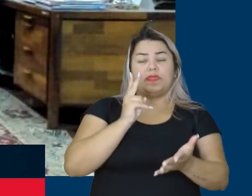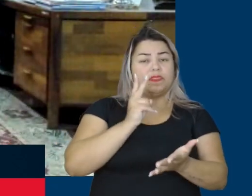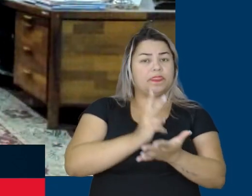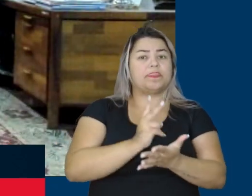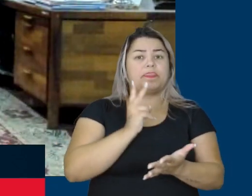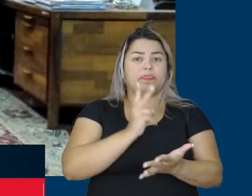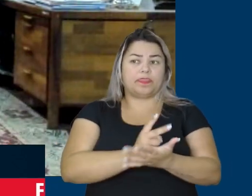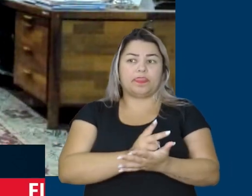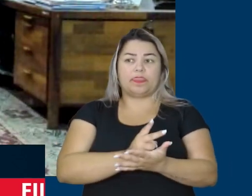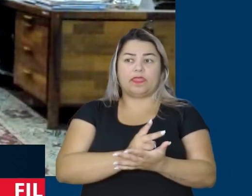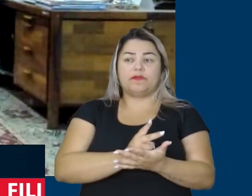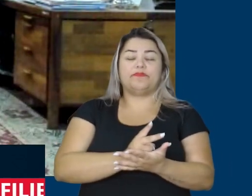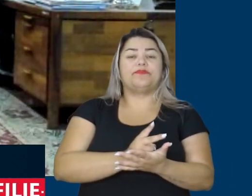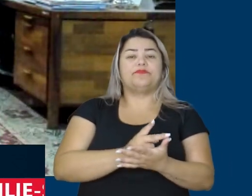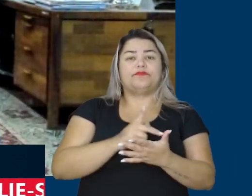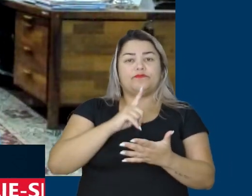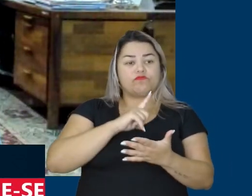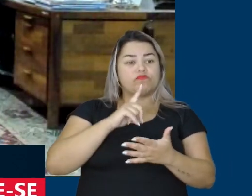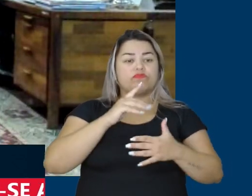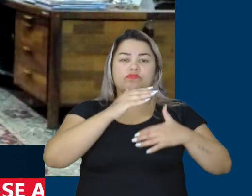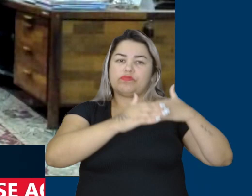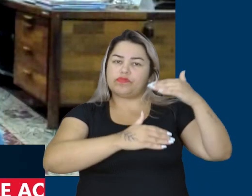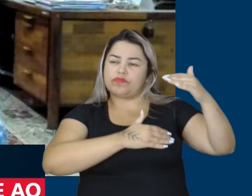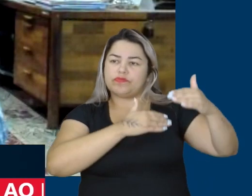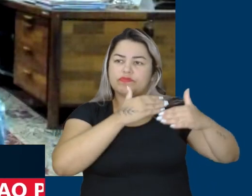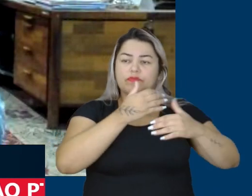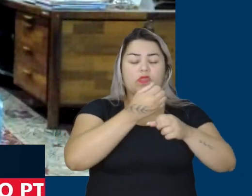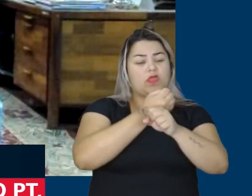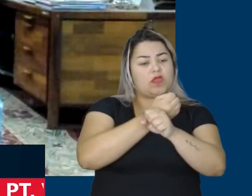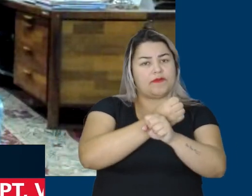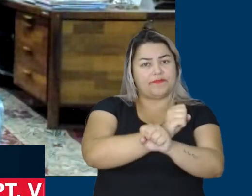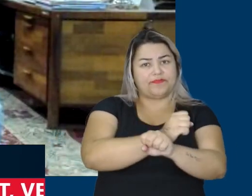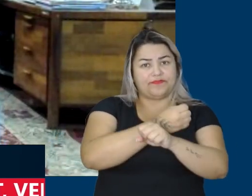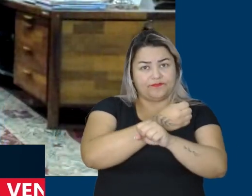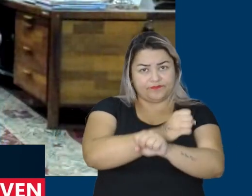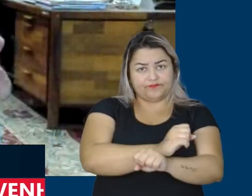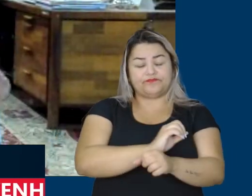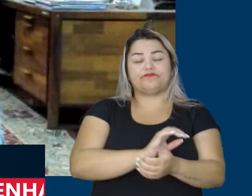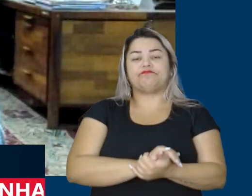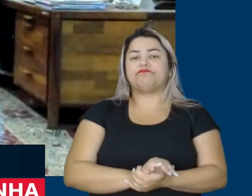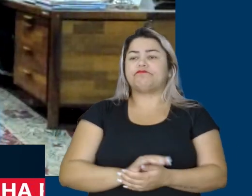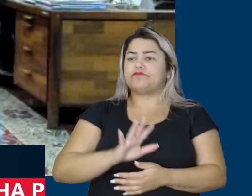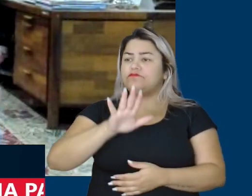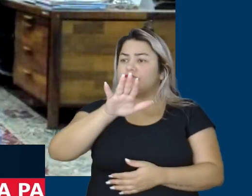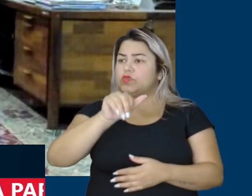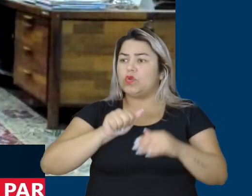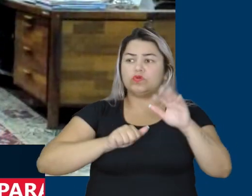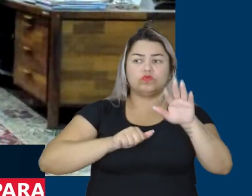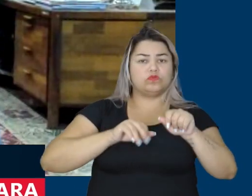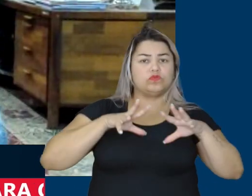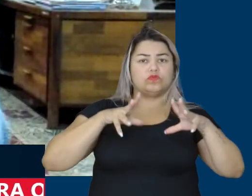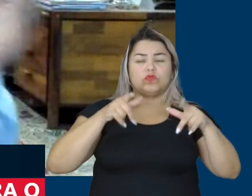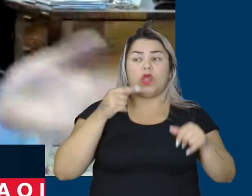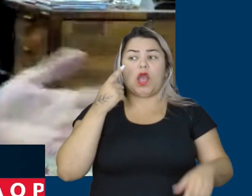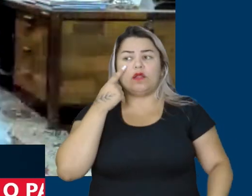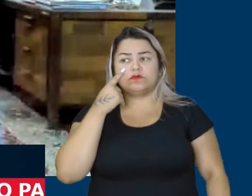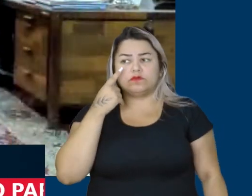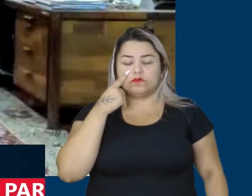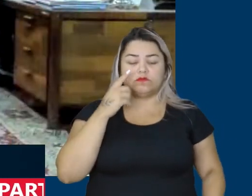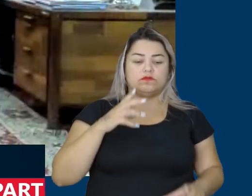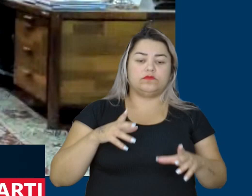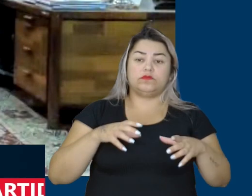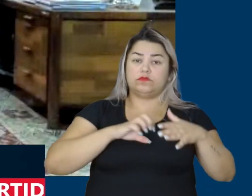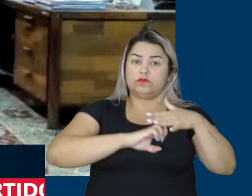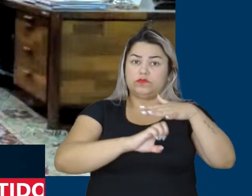ponto que tem levado a aumentar o trabalho análogo à escravidão. Então, é um chamado a todos os empresários e empresárias, seja do campo,